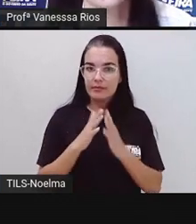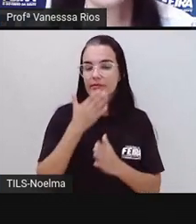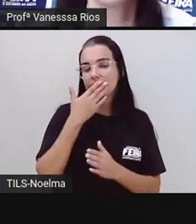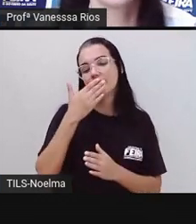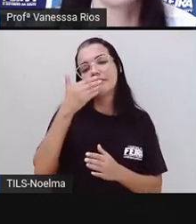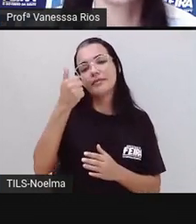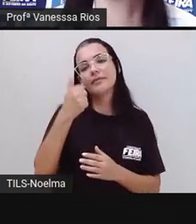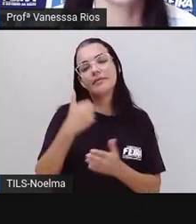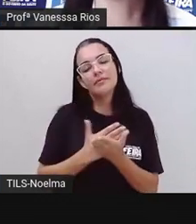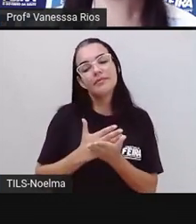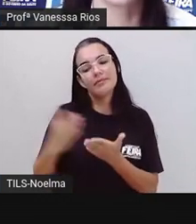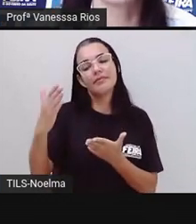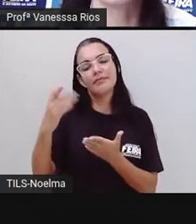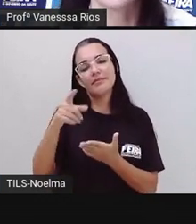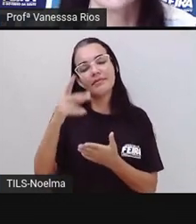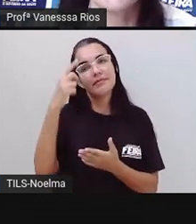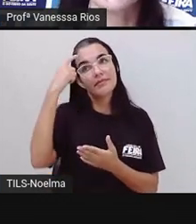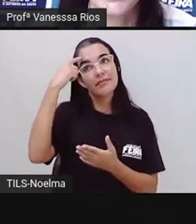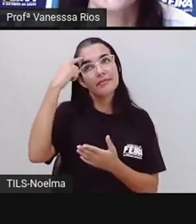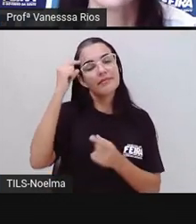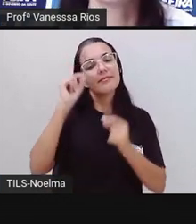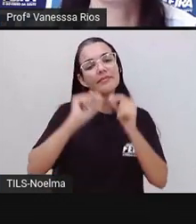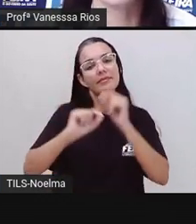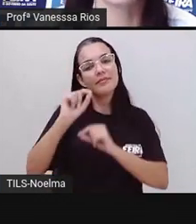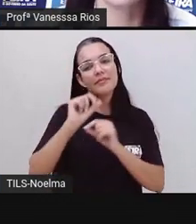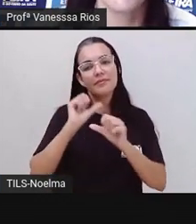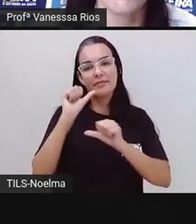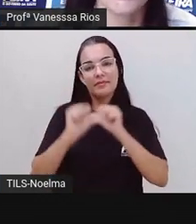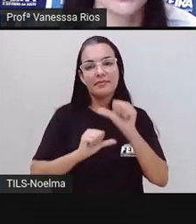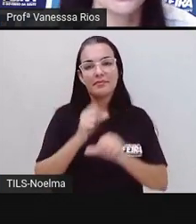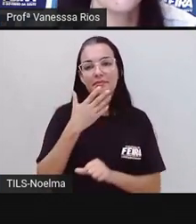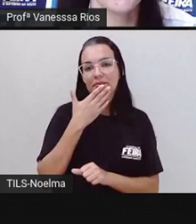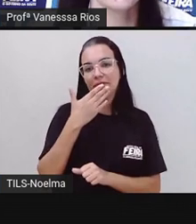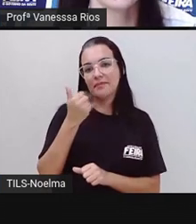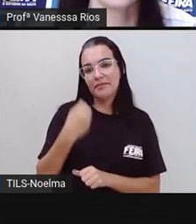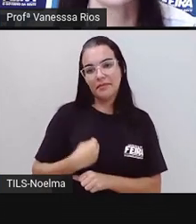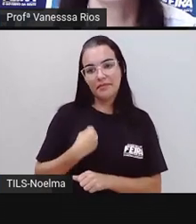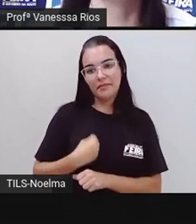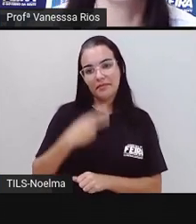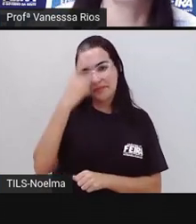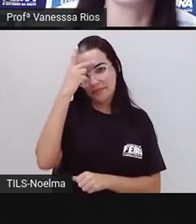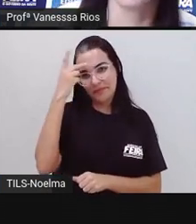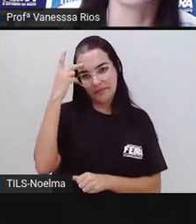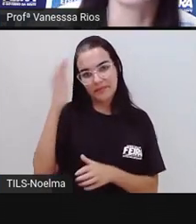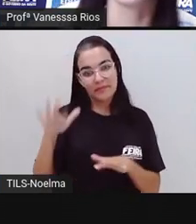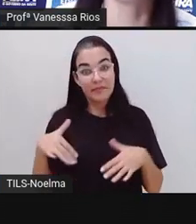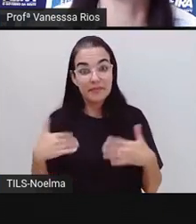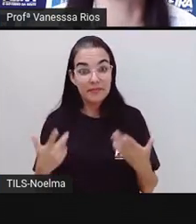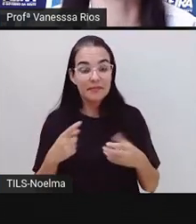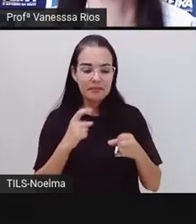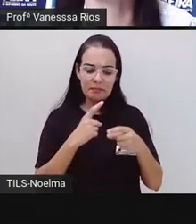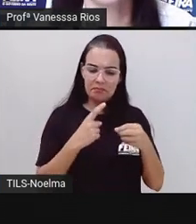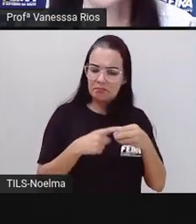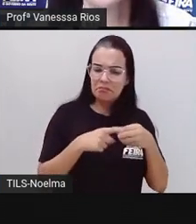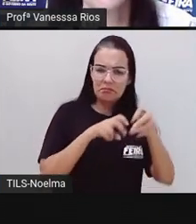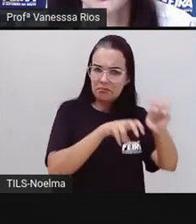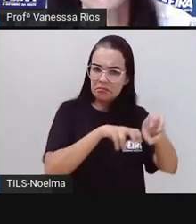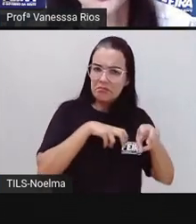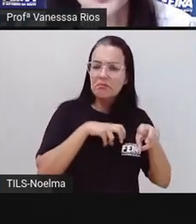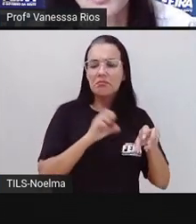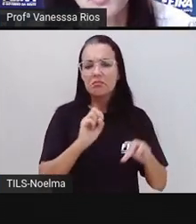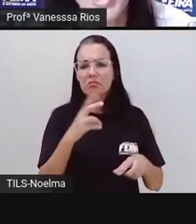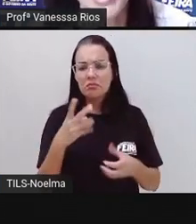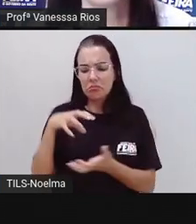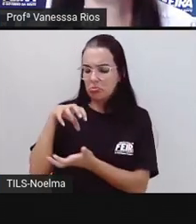passo para pensarmos aí em possibilidades de melhorar a vida das pessoas, tanto que moram nos distritos, quanto que